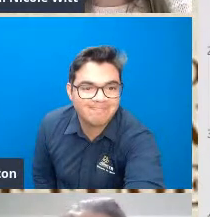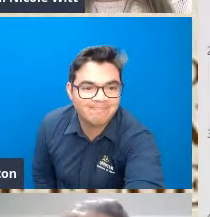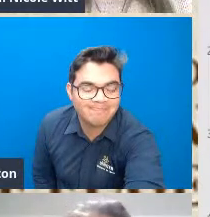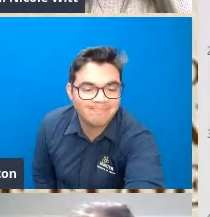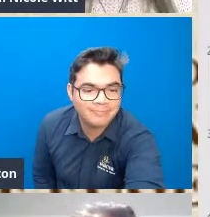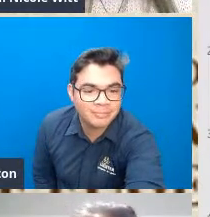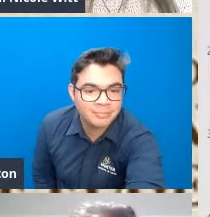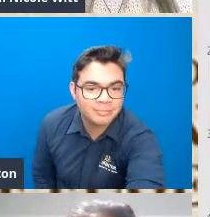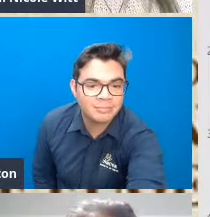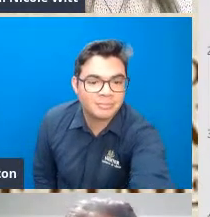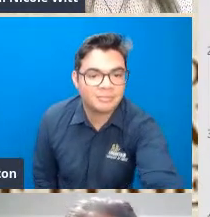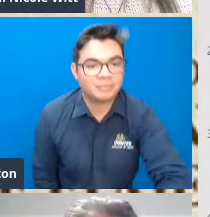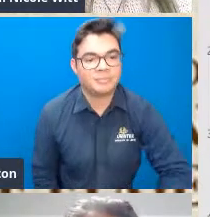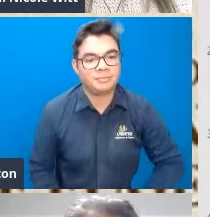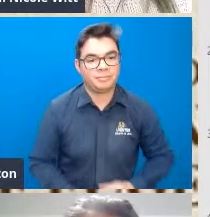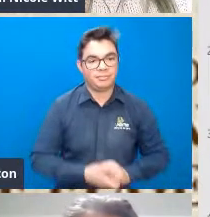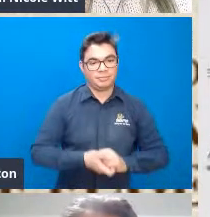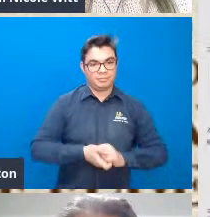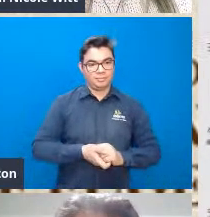aqui, ó.